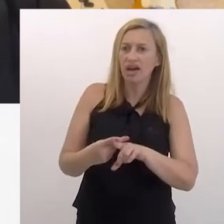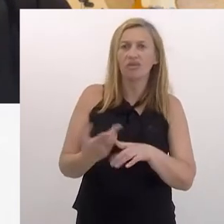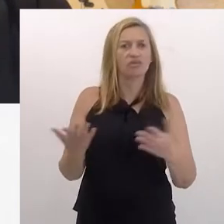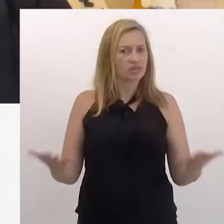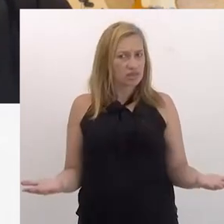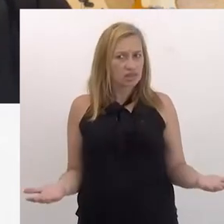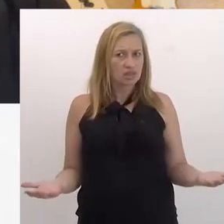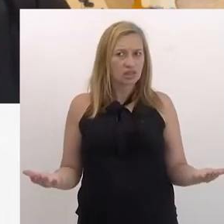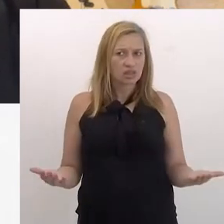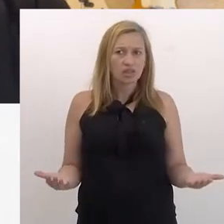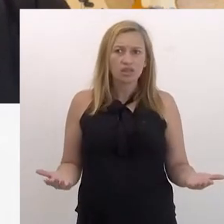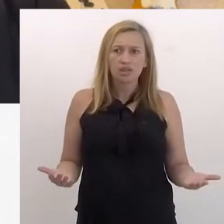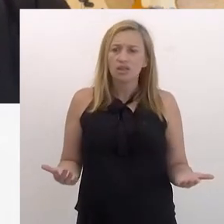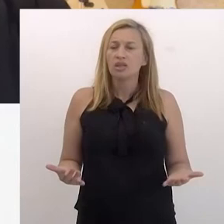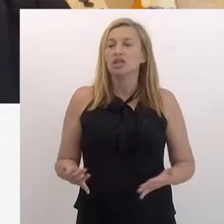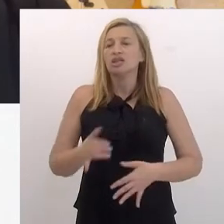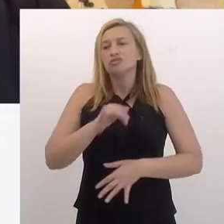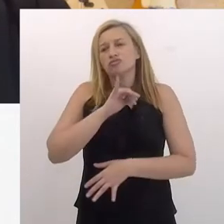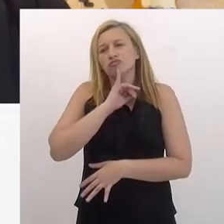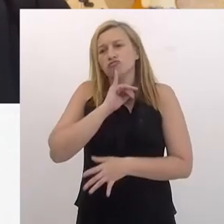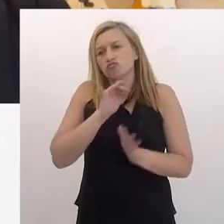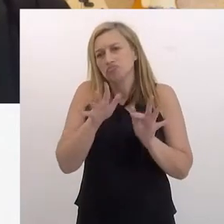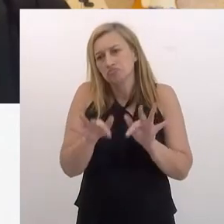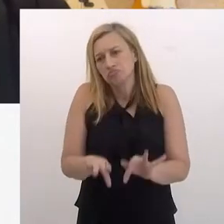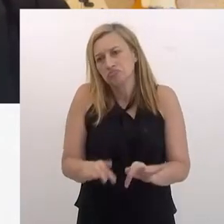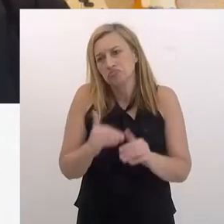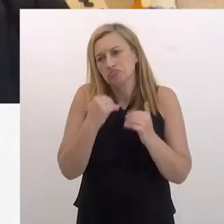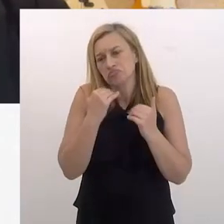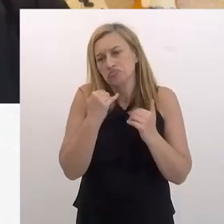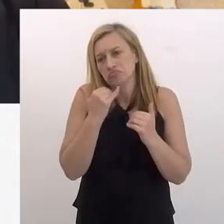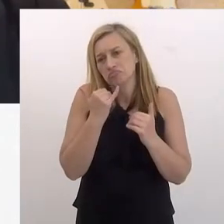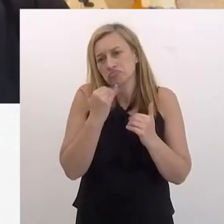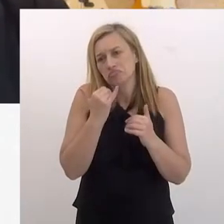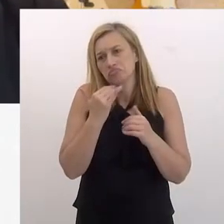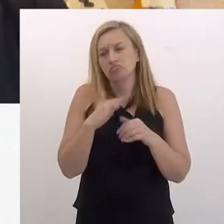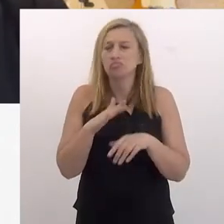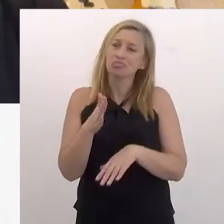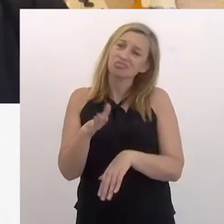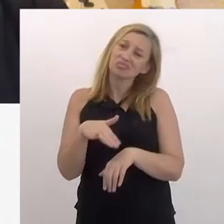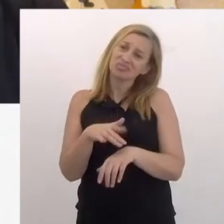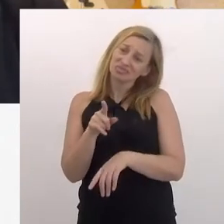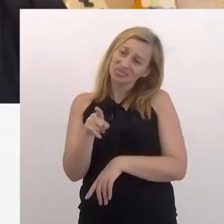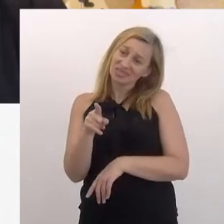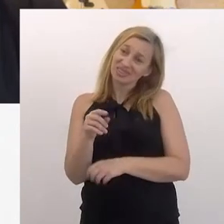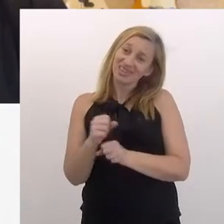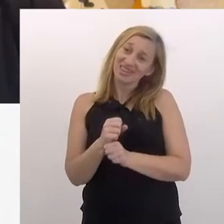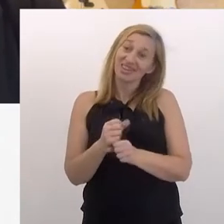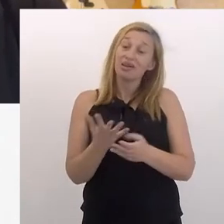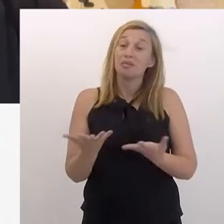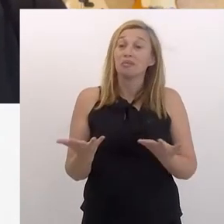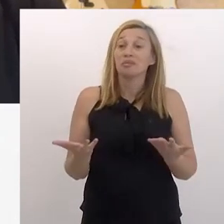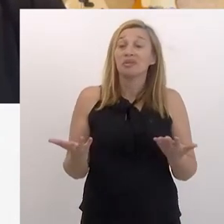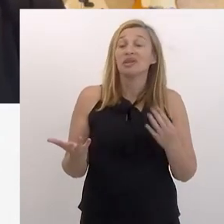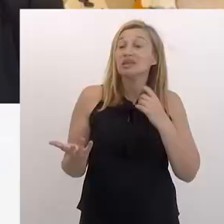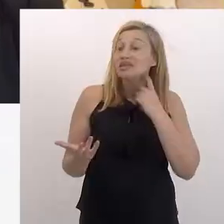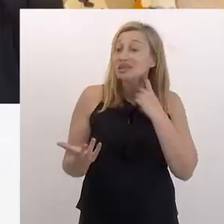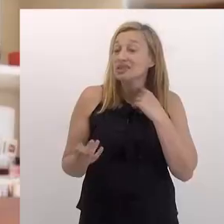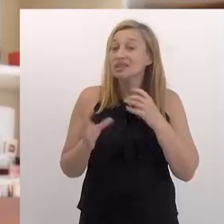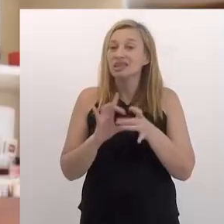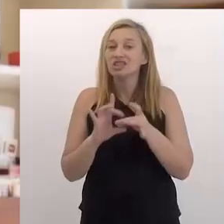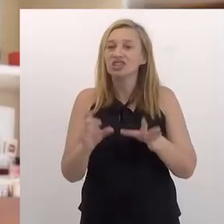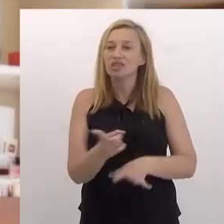que o dobro. Fernanda, a gente está terminando, infelizmente, o nosso papo, porque eu queria ficar aqui de papo com você um tempão.